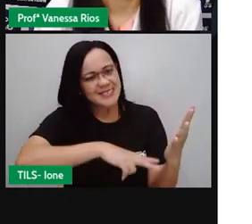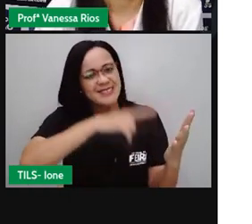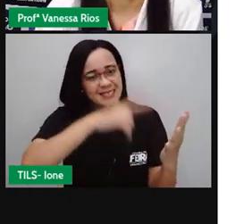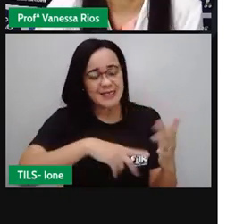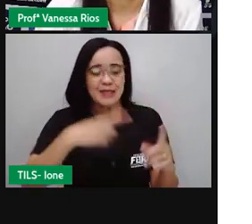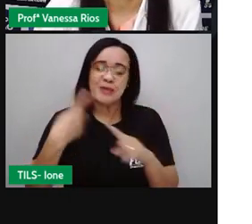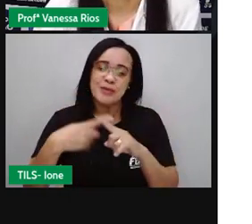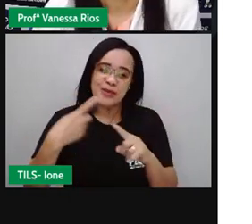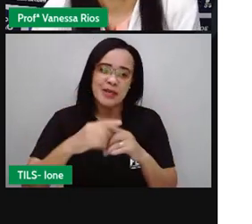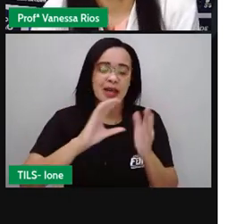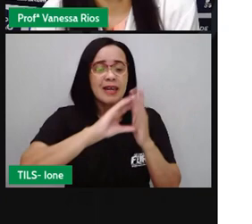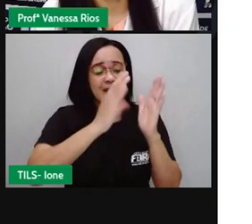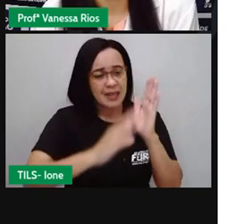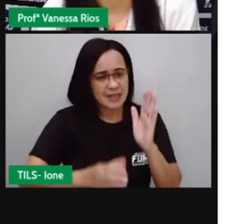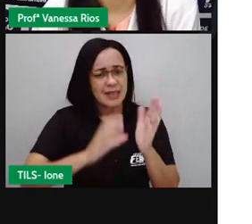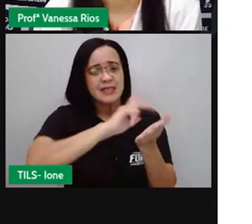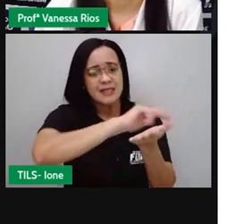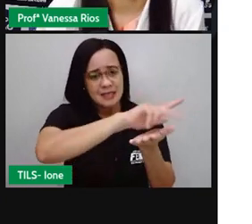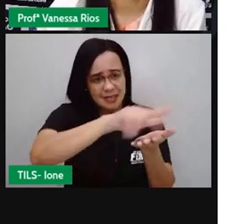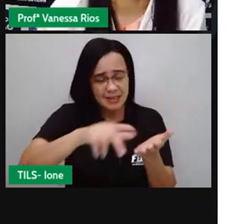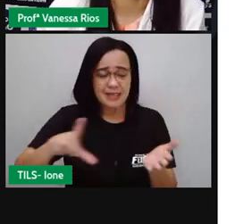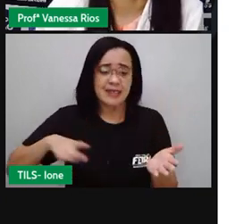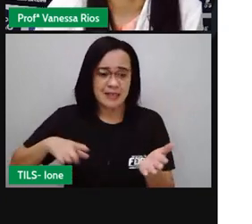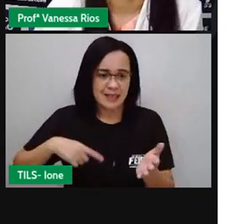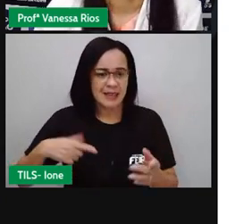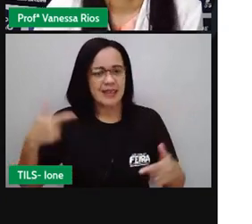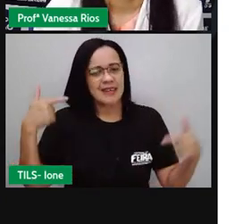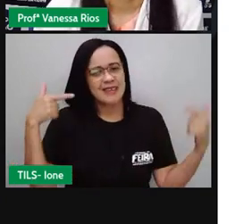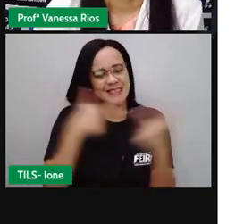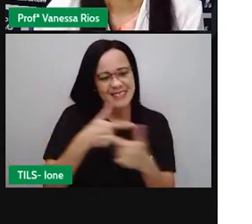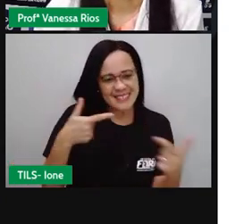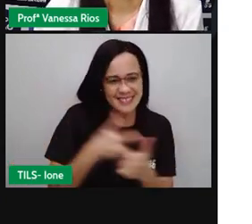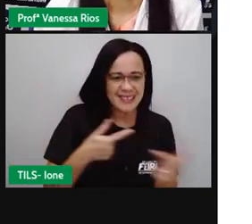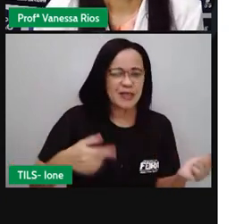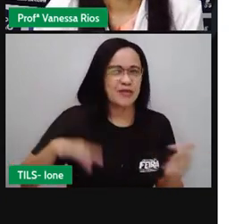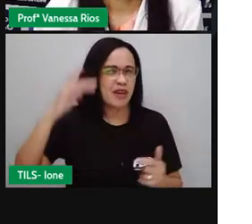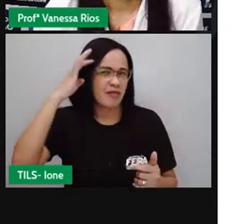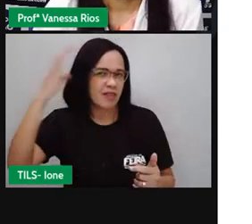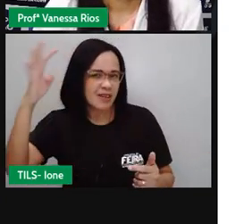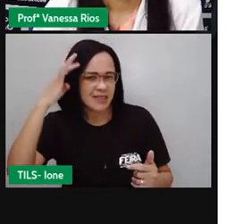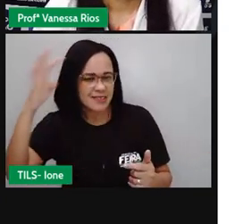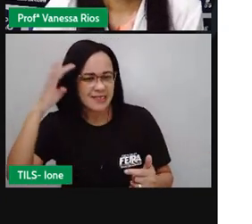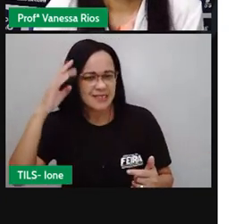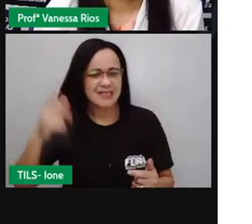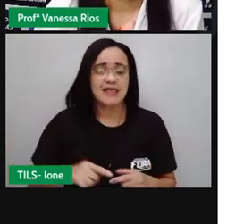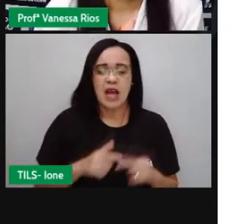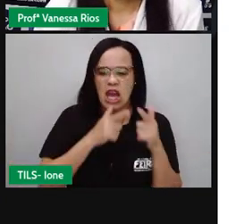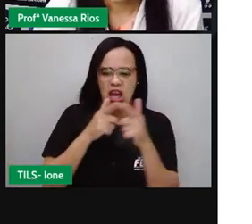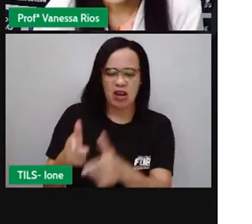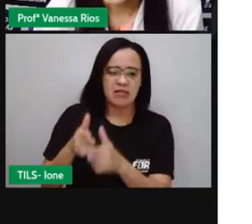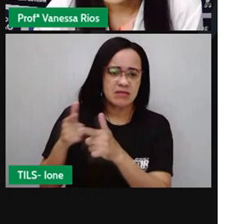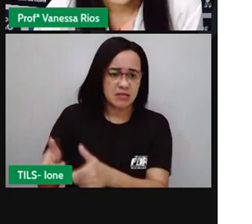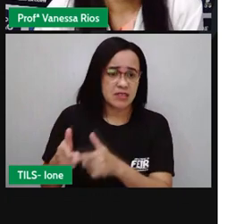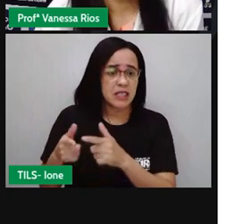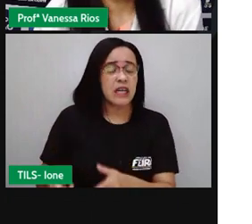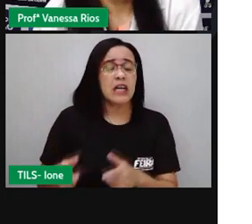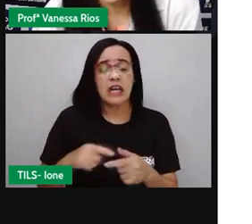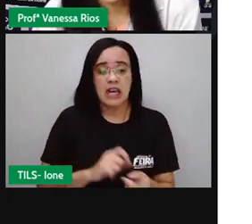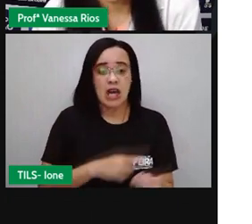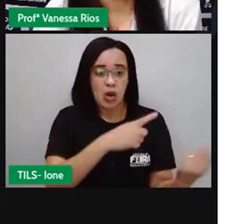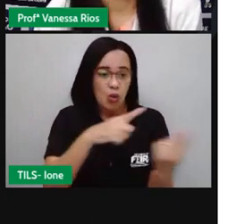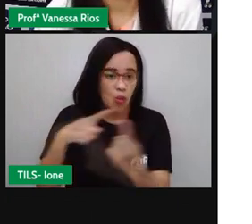interessantes como o humor como a reflexão como a ironia além de estar tratando de